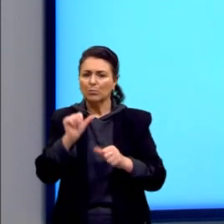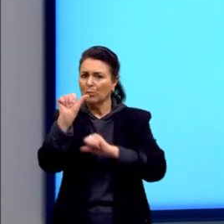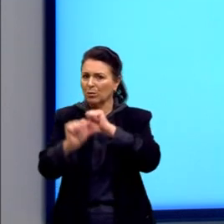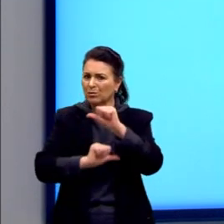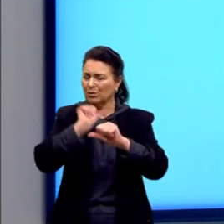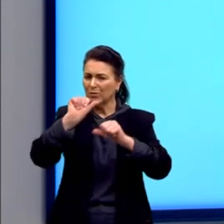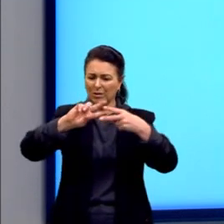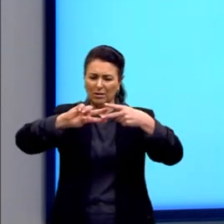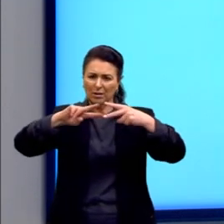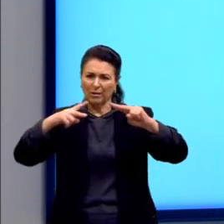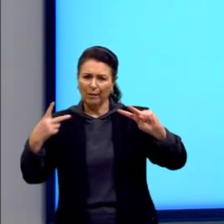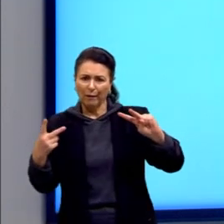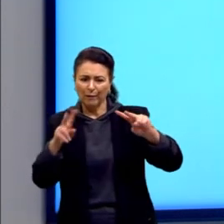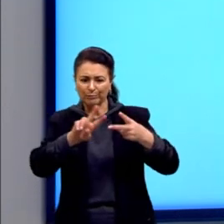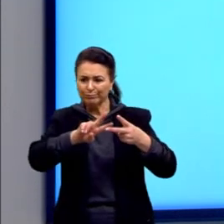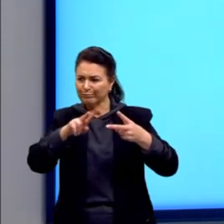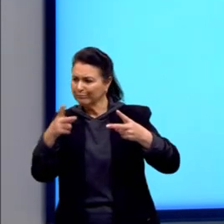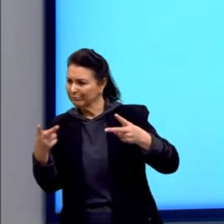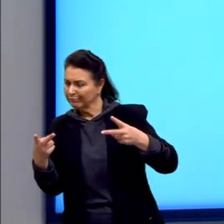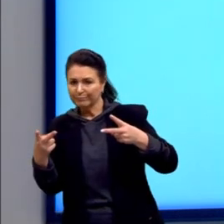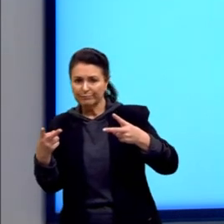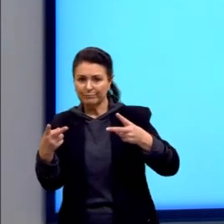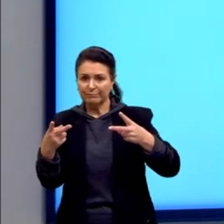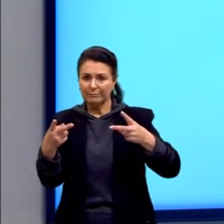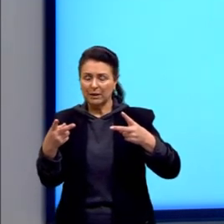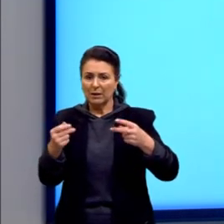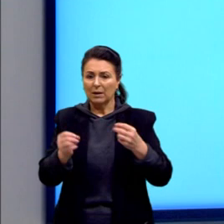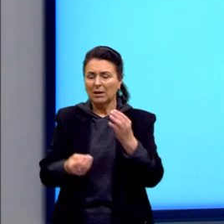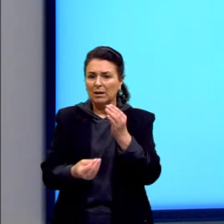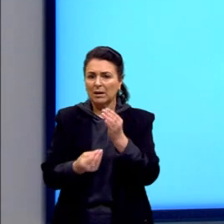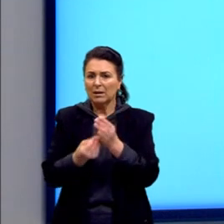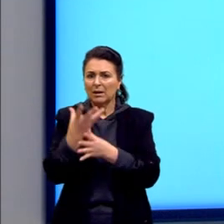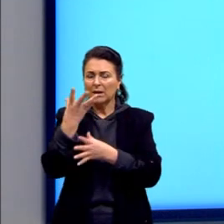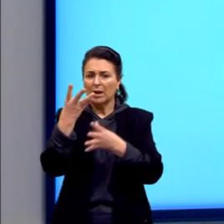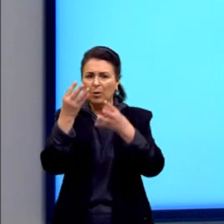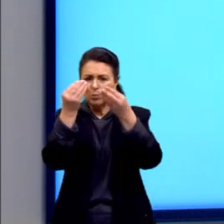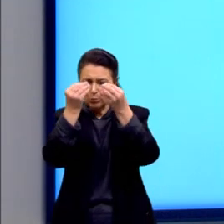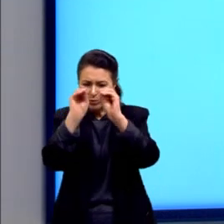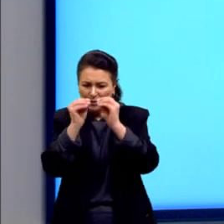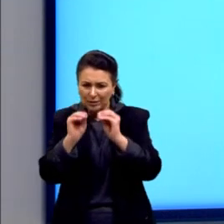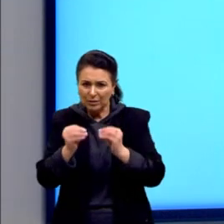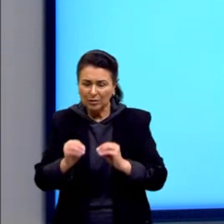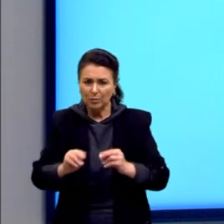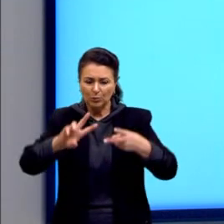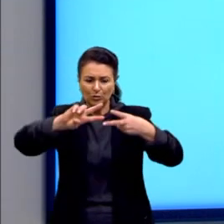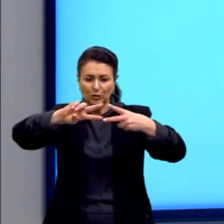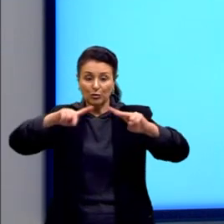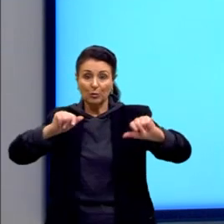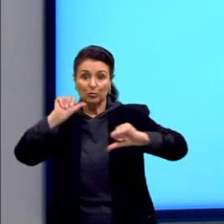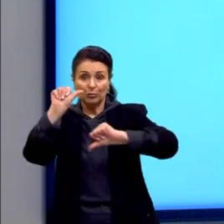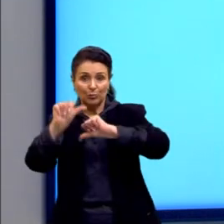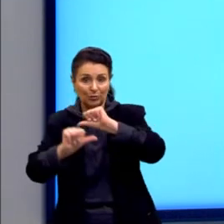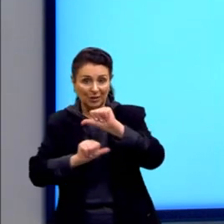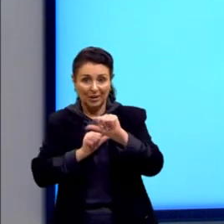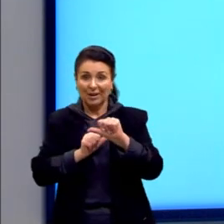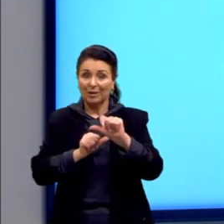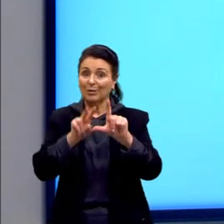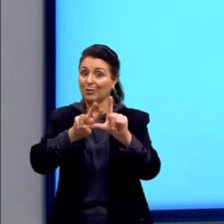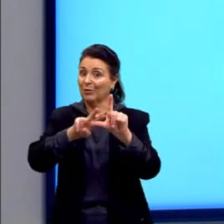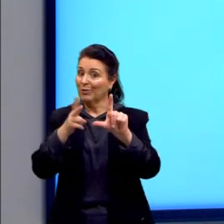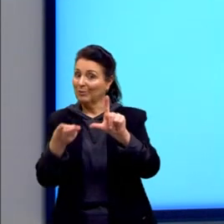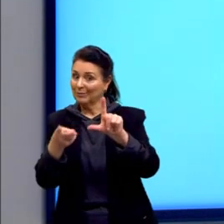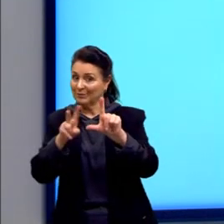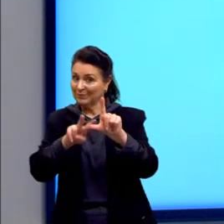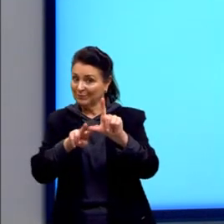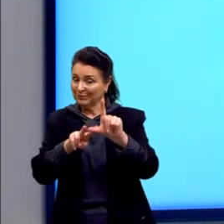um para outro? Será que criar um organismo geneticamente modificado, como na letra B,